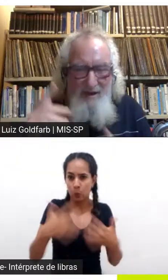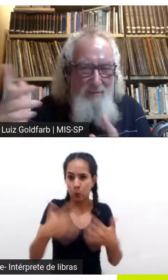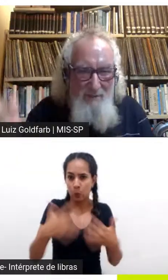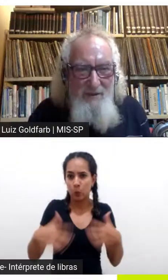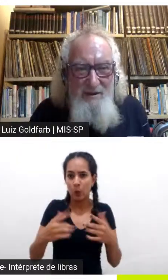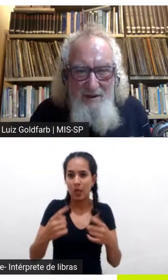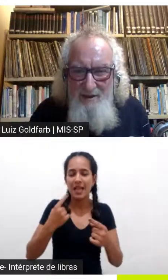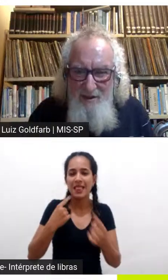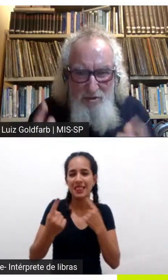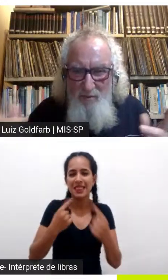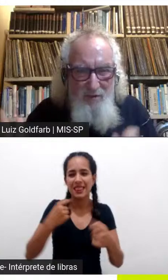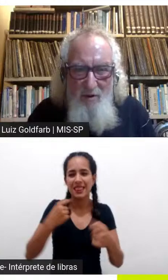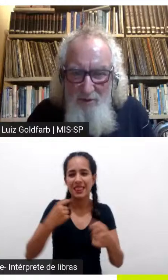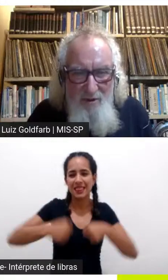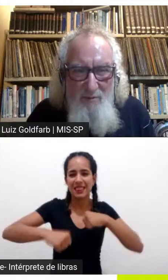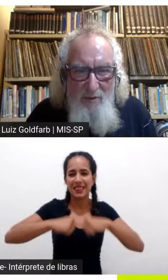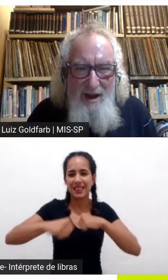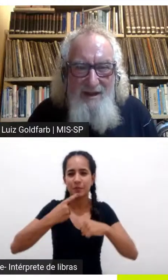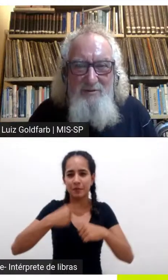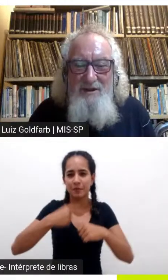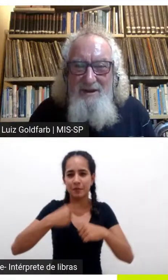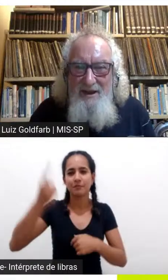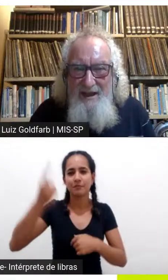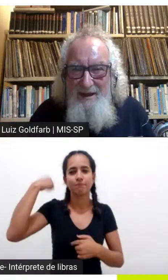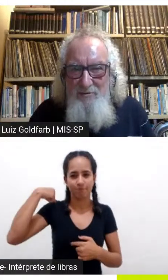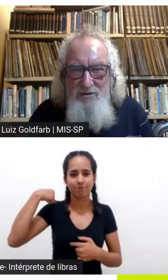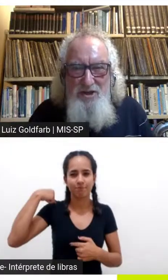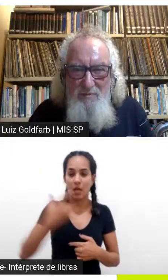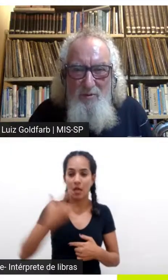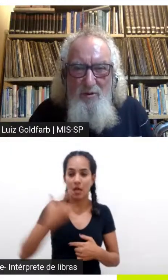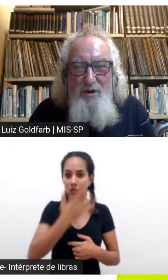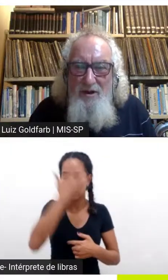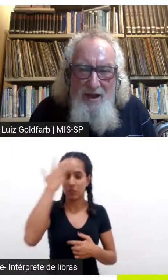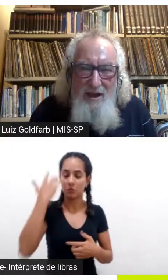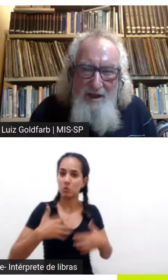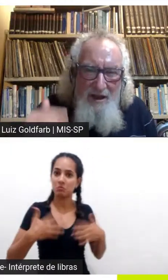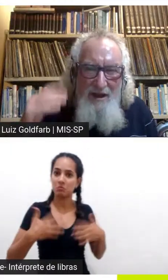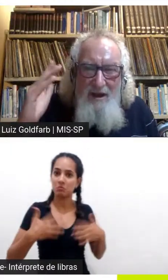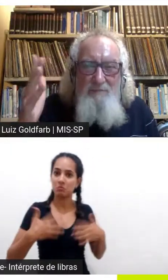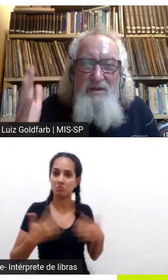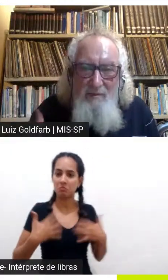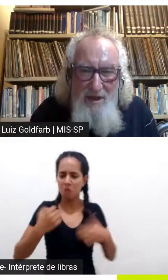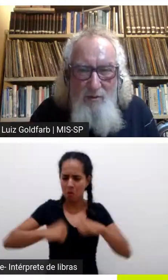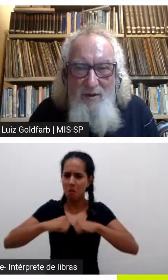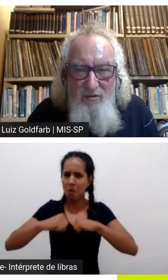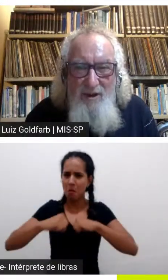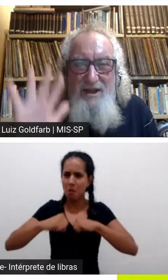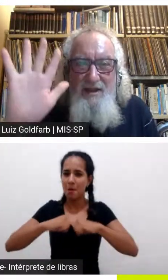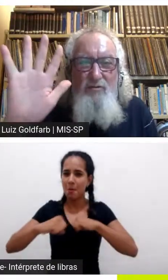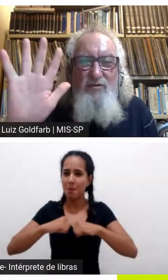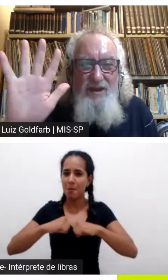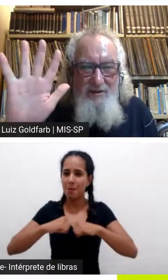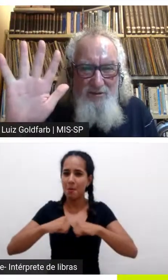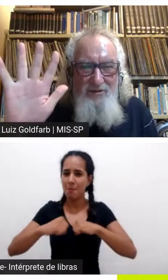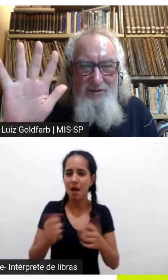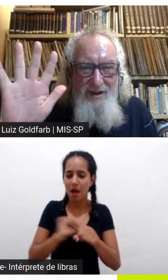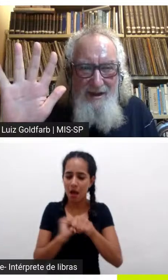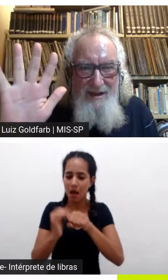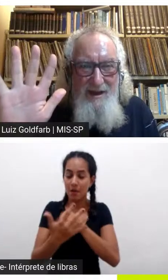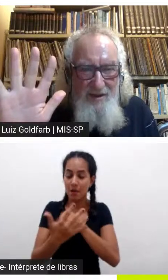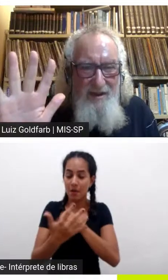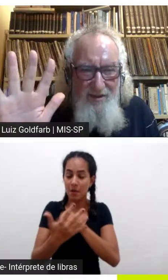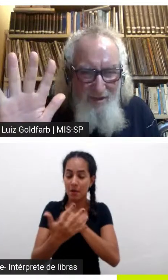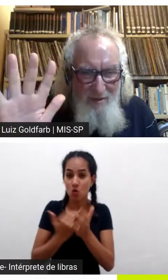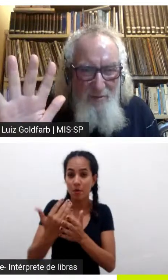Márcio Silligman que deixou o pessoal muito empolgado era do tipo a pandemia começou há 500 anos